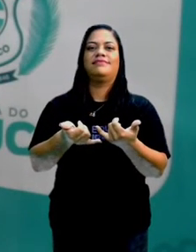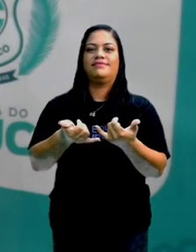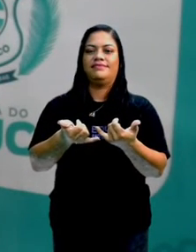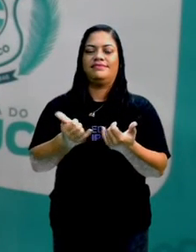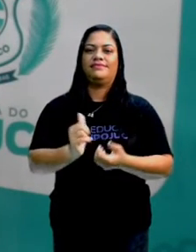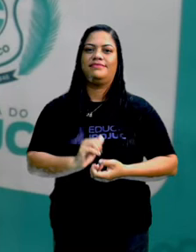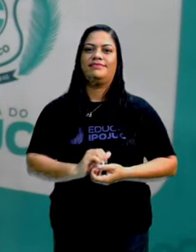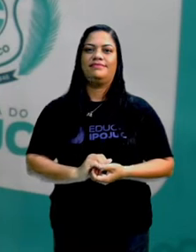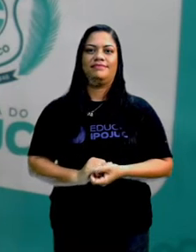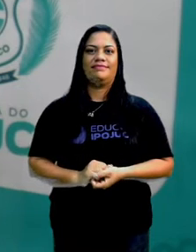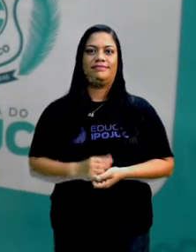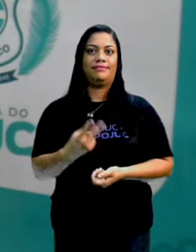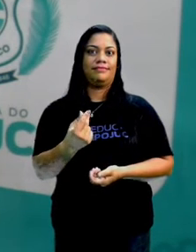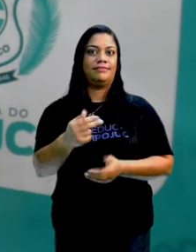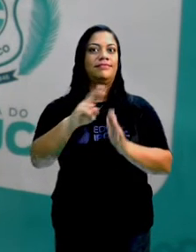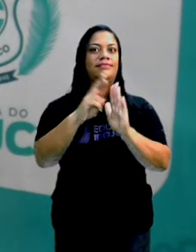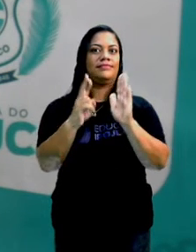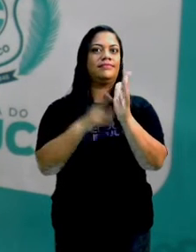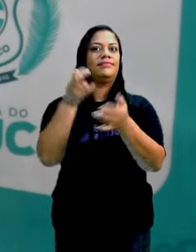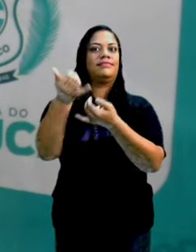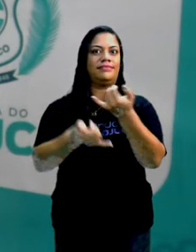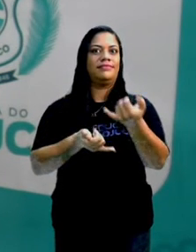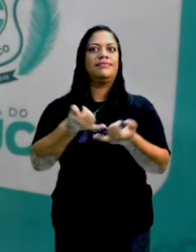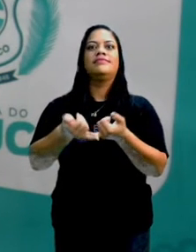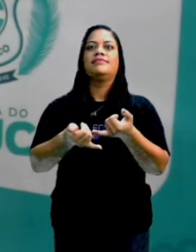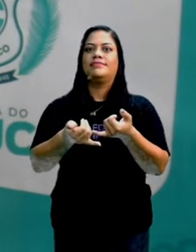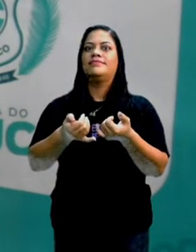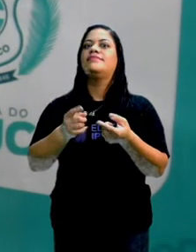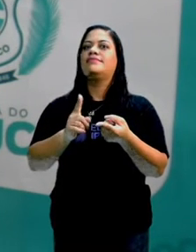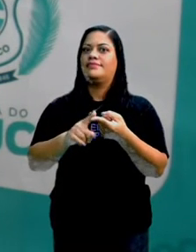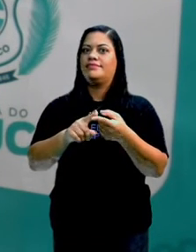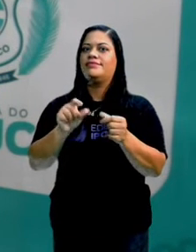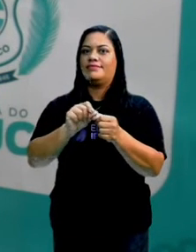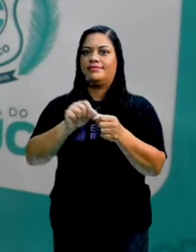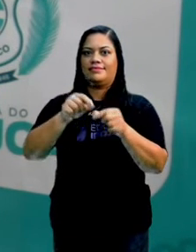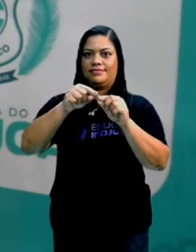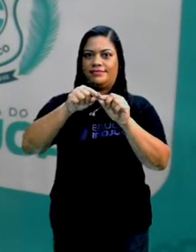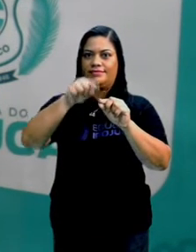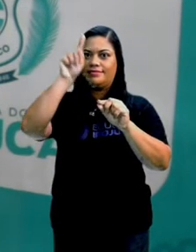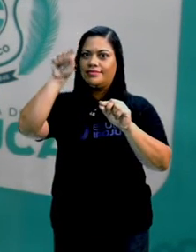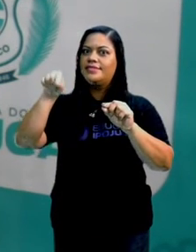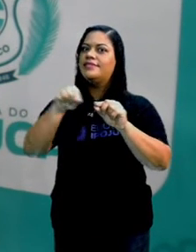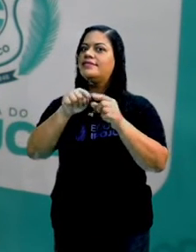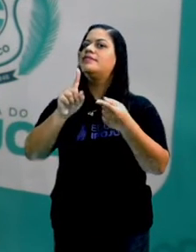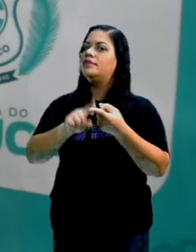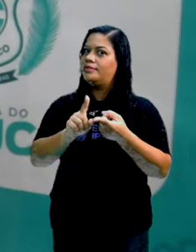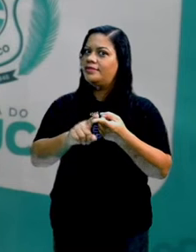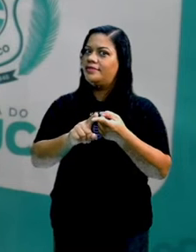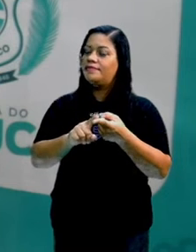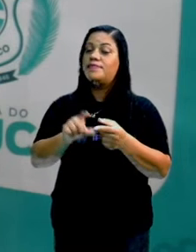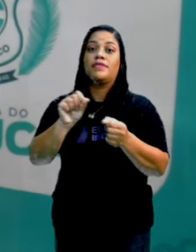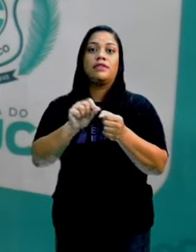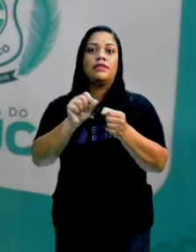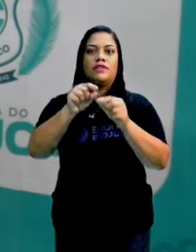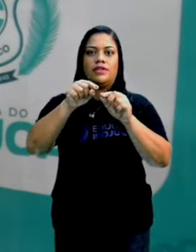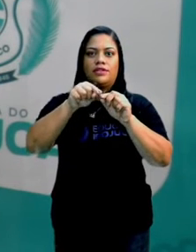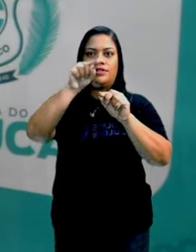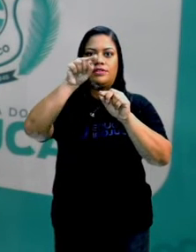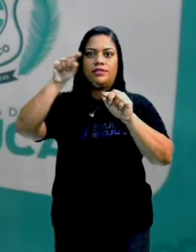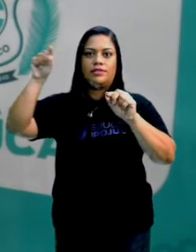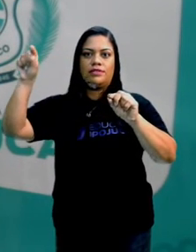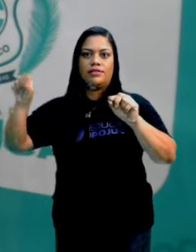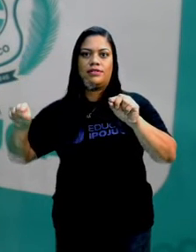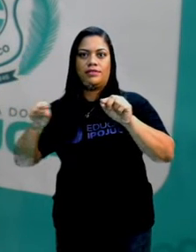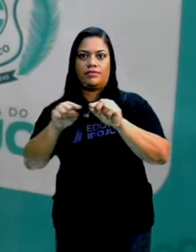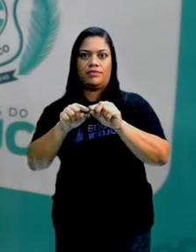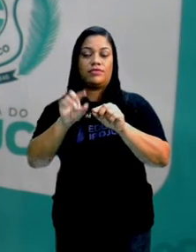seguir as regras, não isso? Porque também eles fazem triângulos, sabia? Eles fazem retângulos. Agora, os